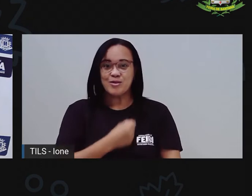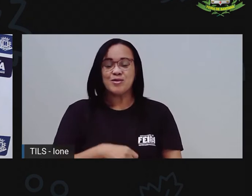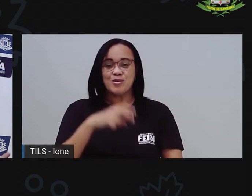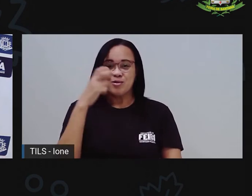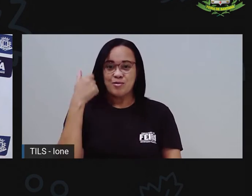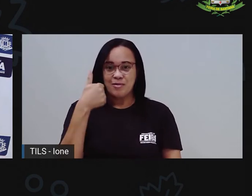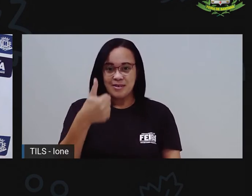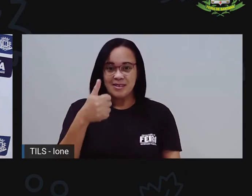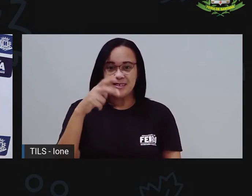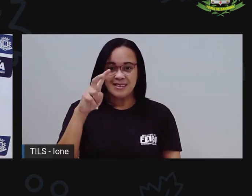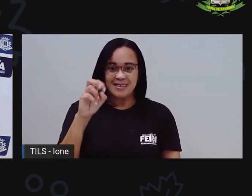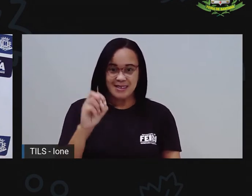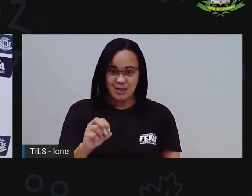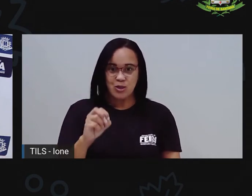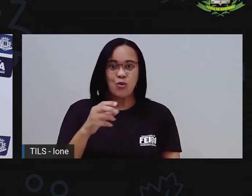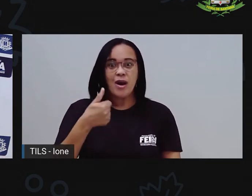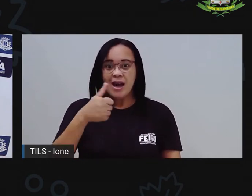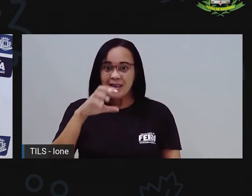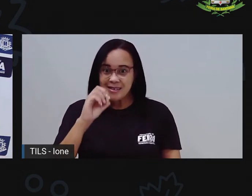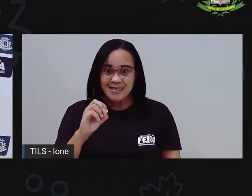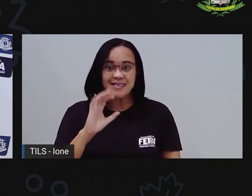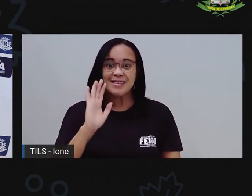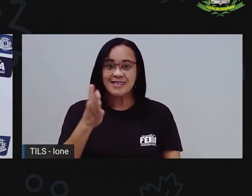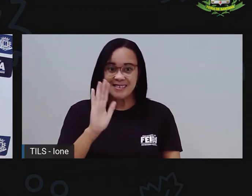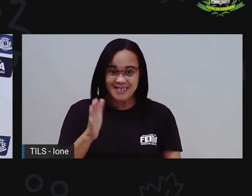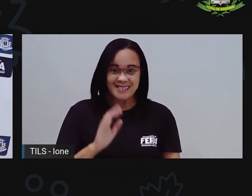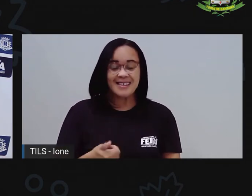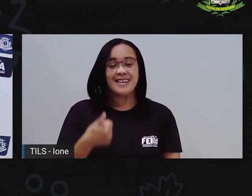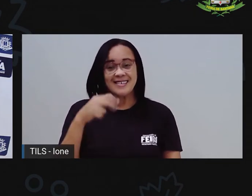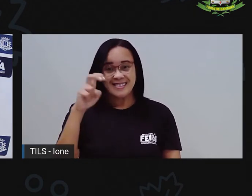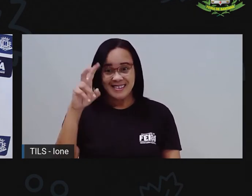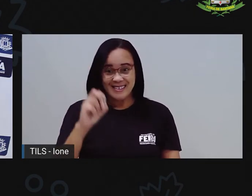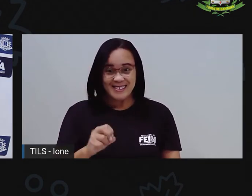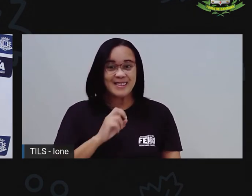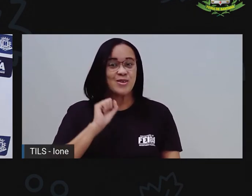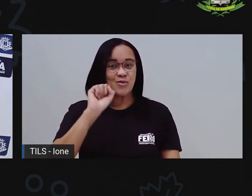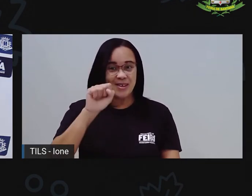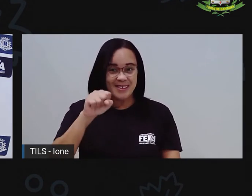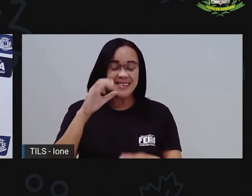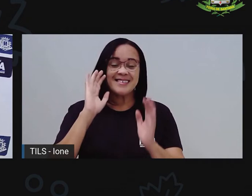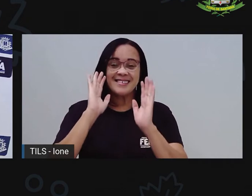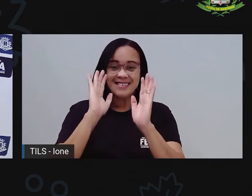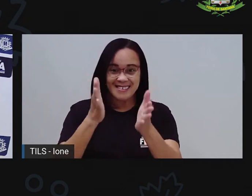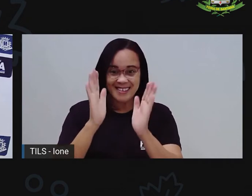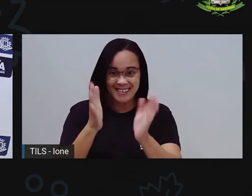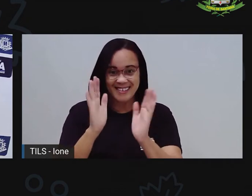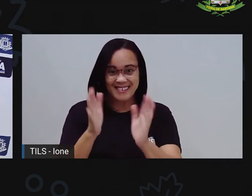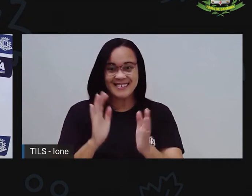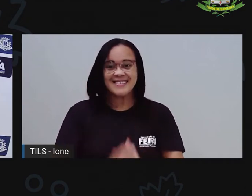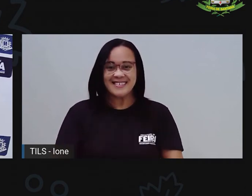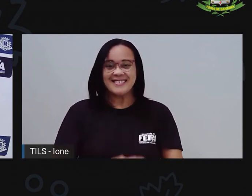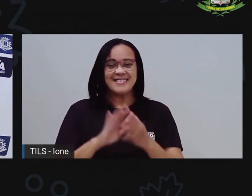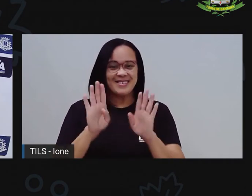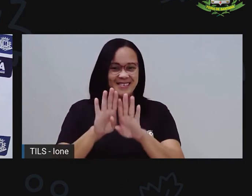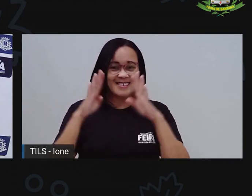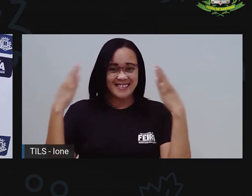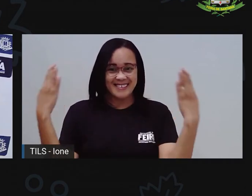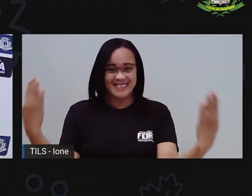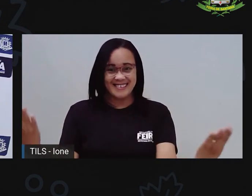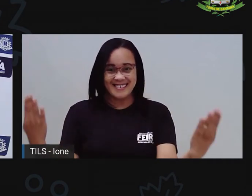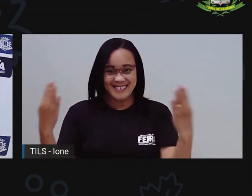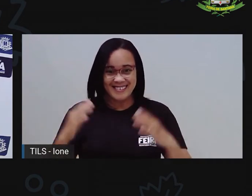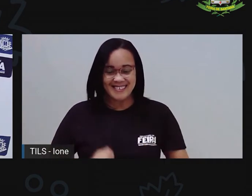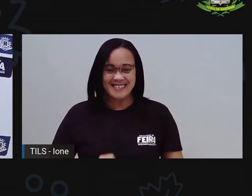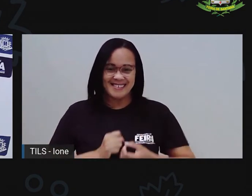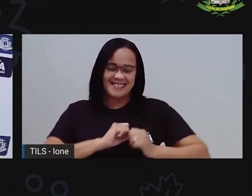foi dia desses. A 150 já tá aí batendo, já está aí batendo na porta. Tomaram aquela água, deram aquela